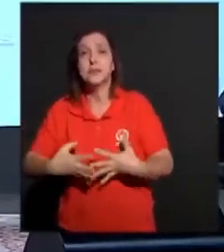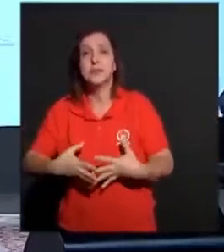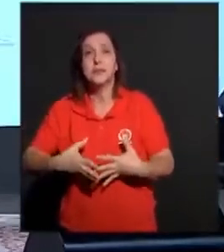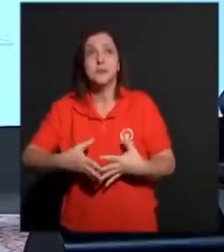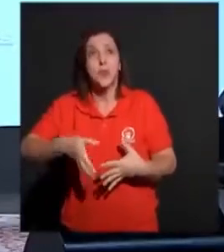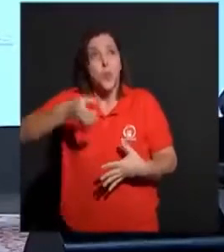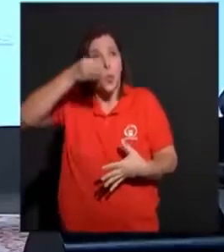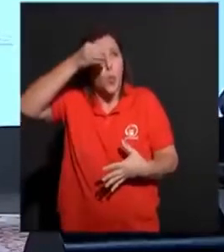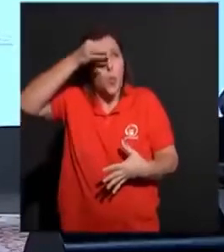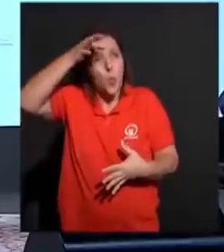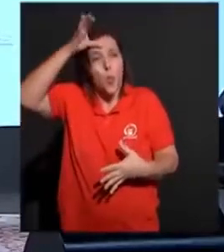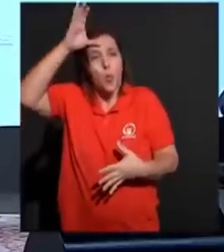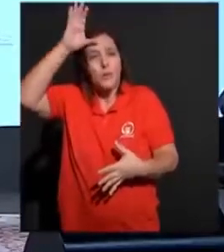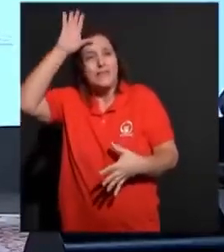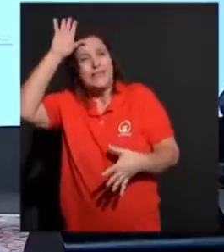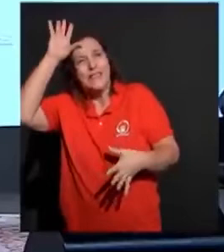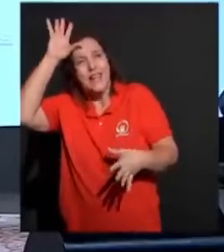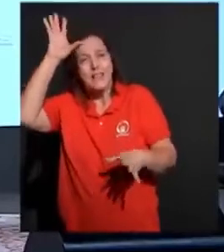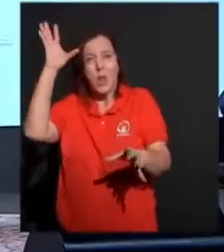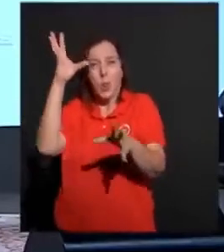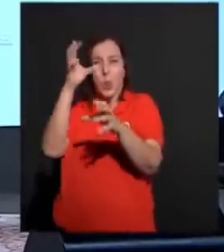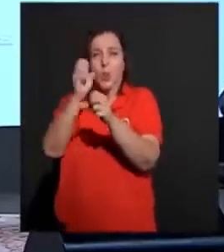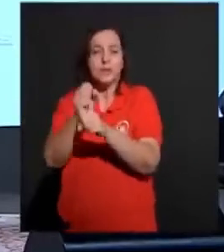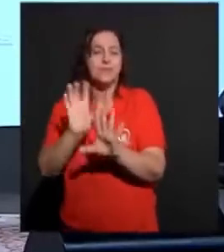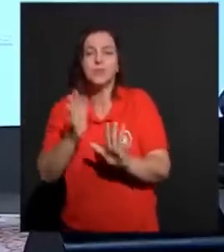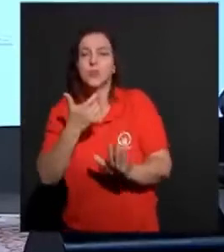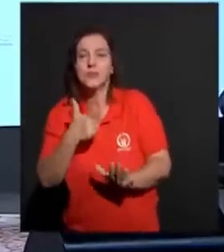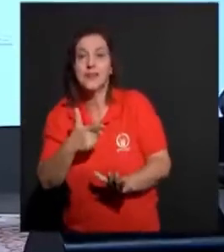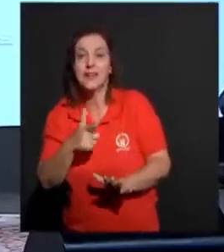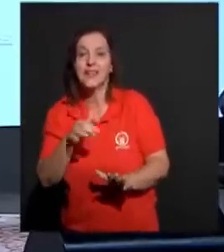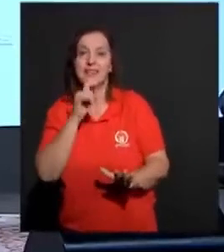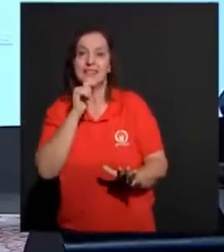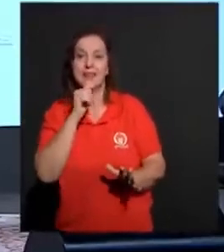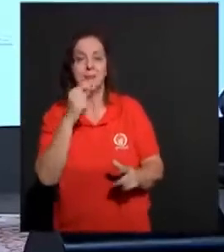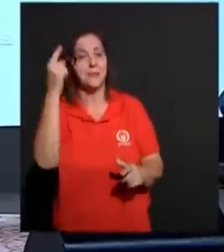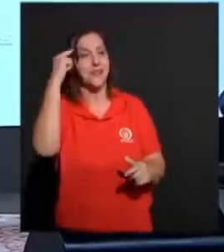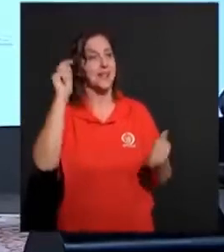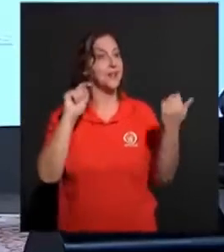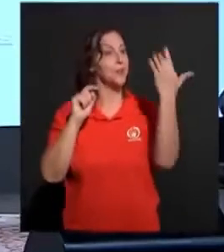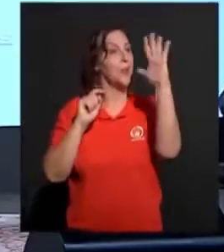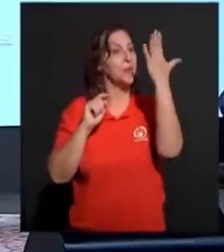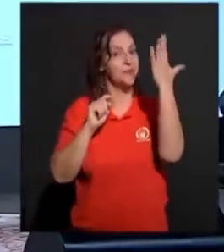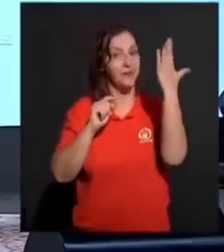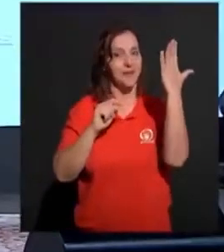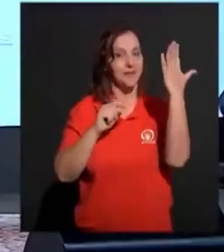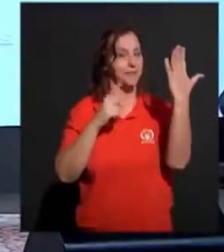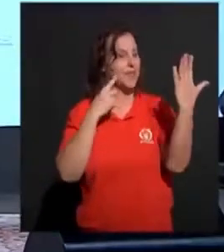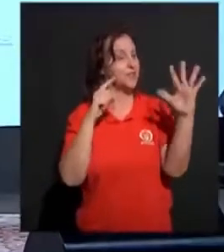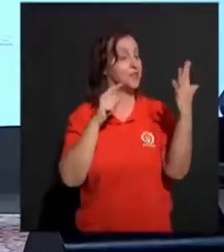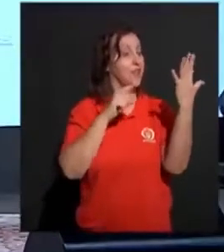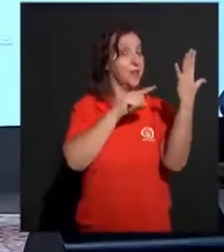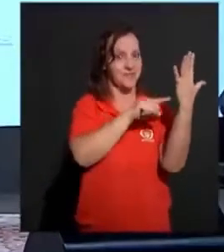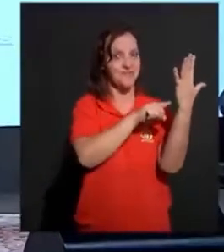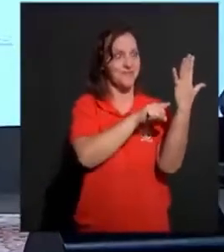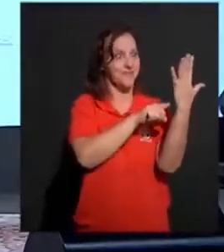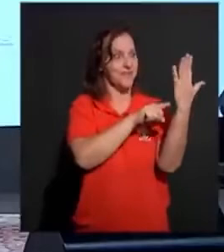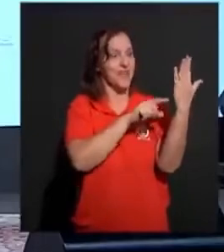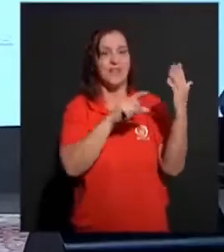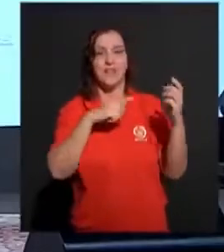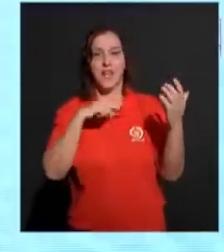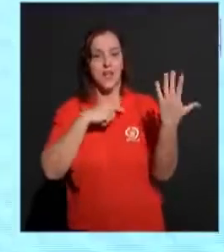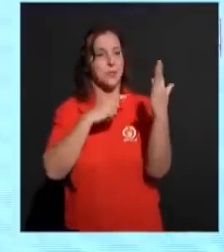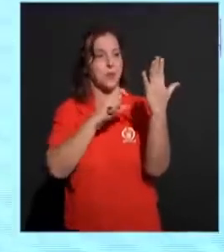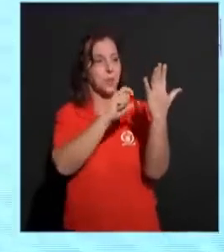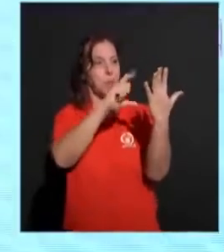consciência. Ele traz a ideia do espelho. Nós sabemos que não é igual aos espelhos de hoje. O espelho de hoje consegue ver. Tem até aquele que aumenta.